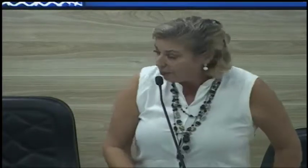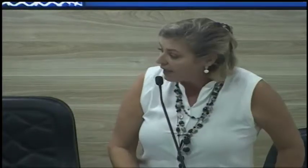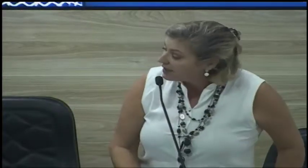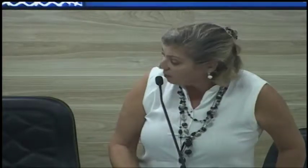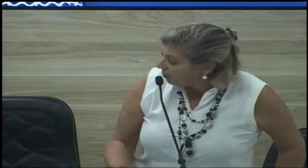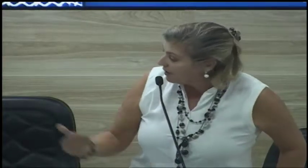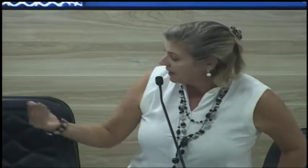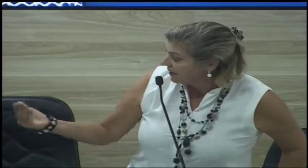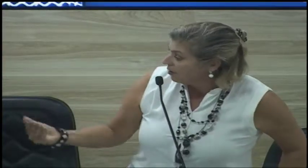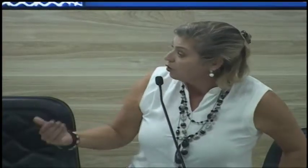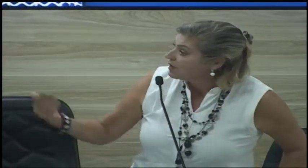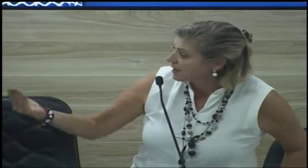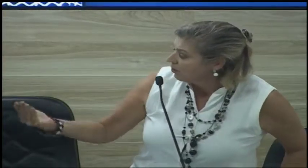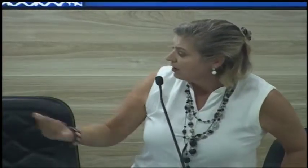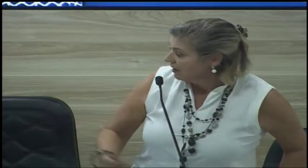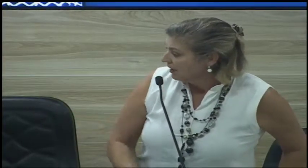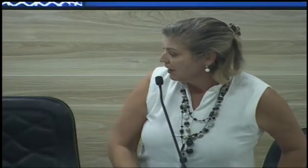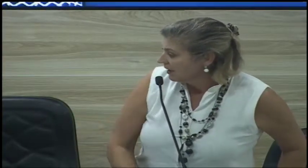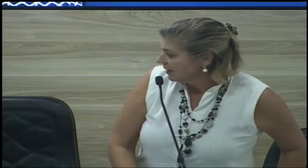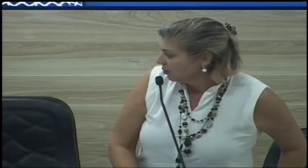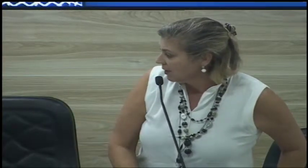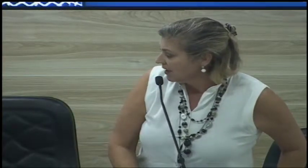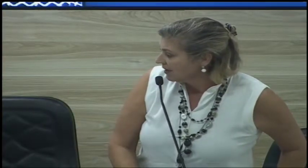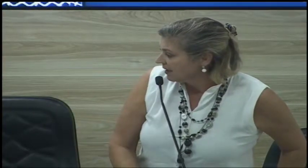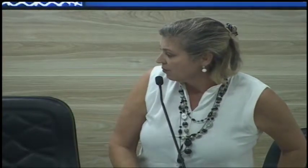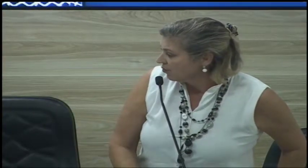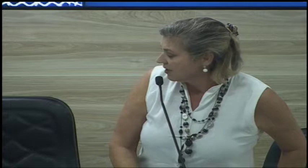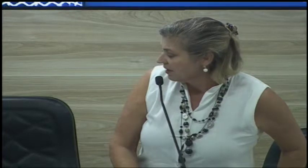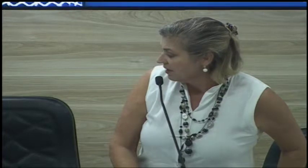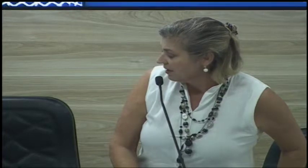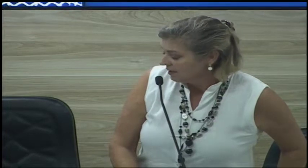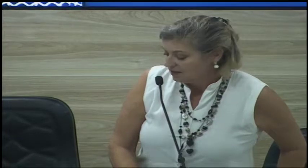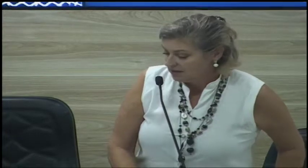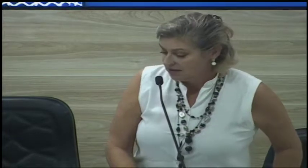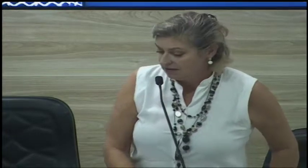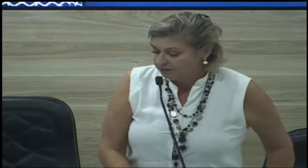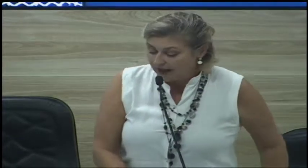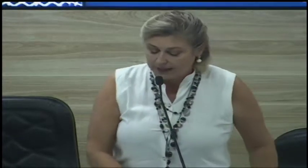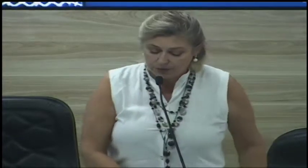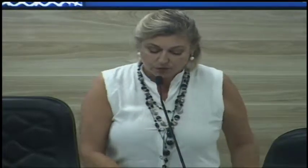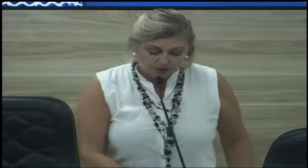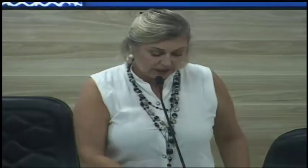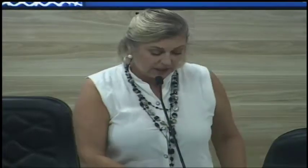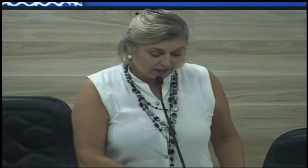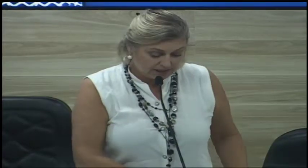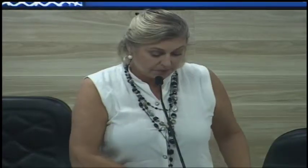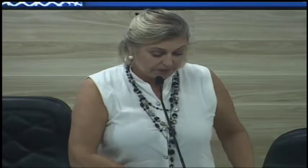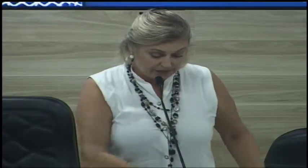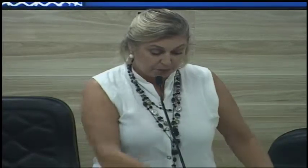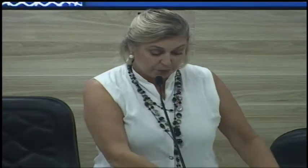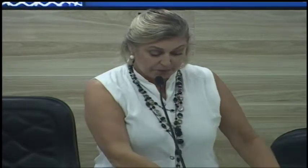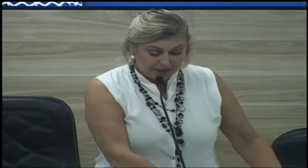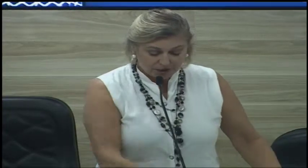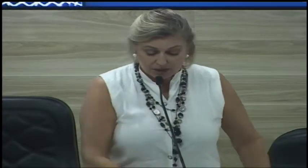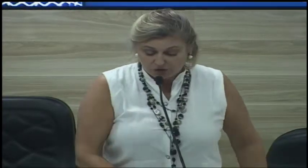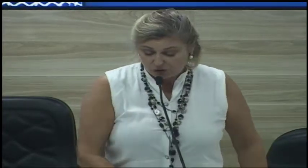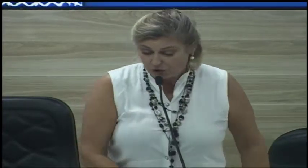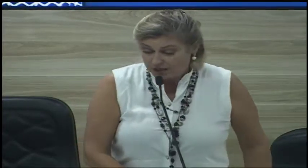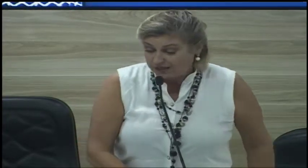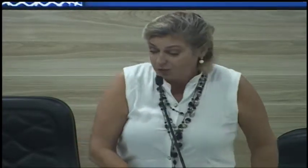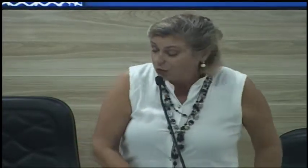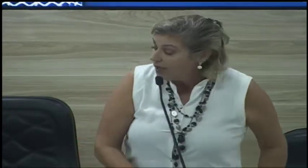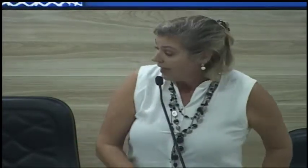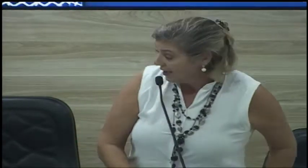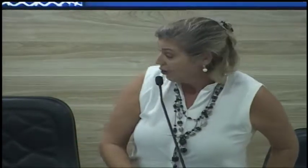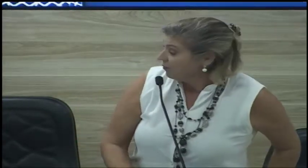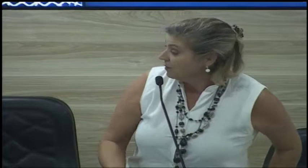para que a população possa ter noção do que estamos falando, desta problemática que o senhor